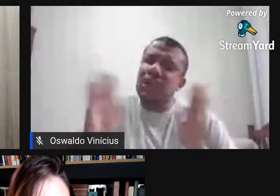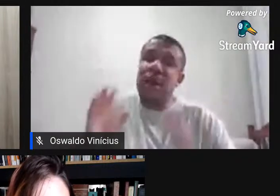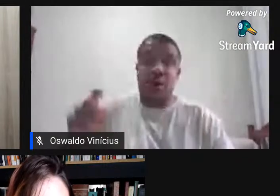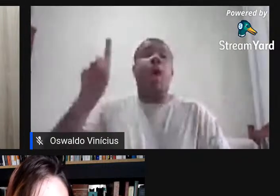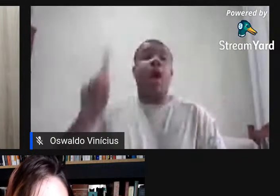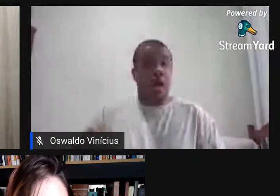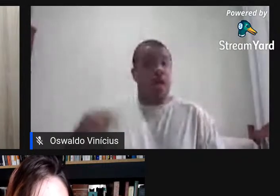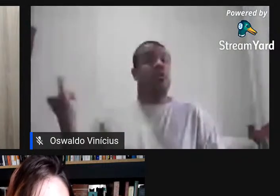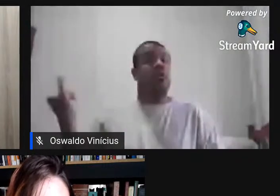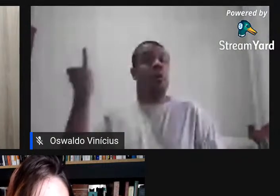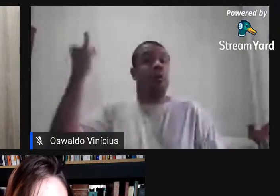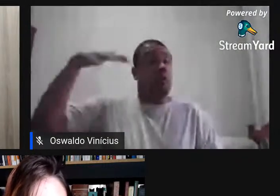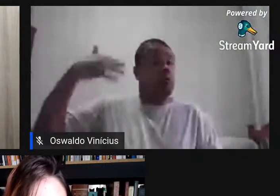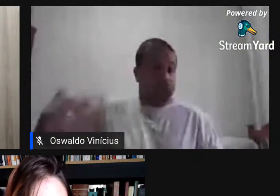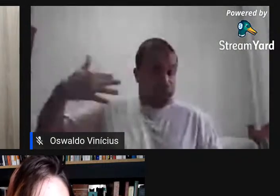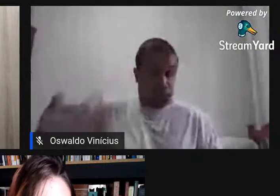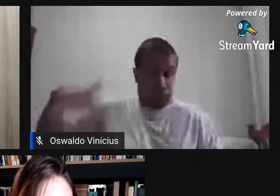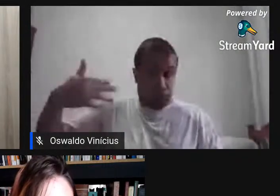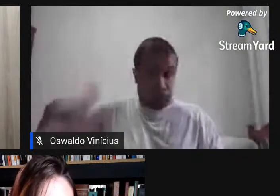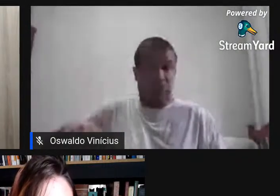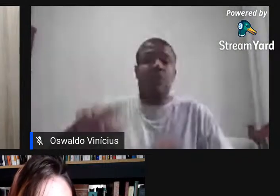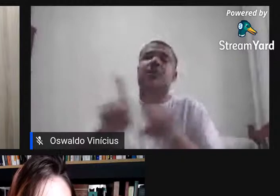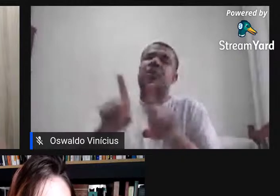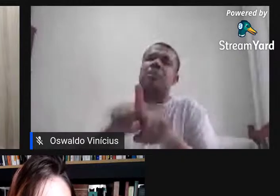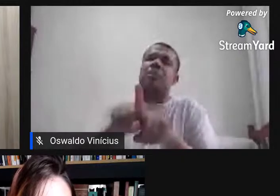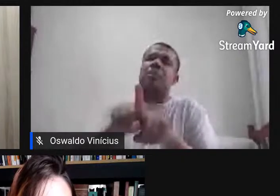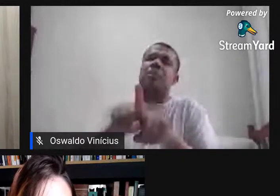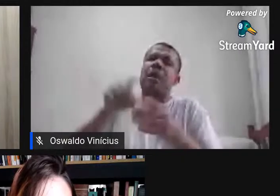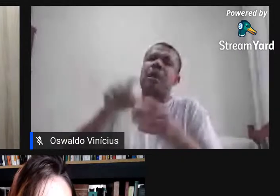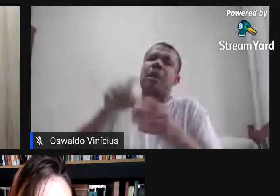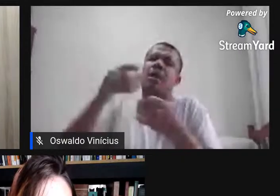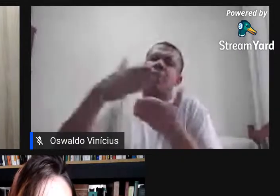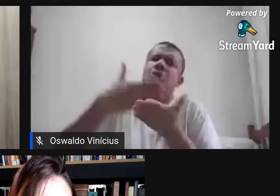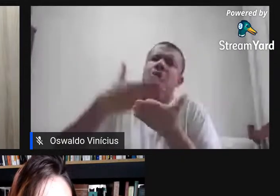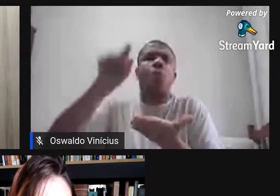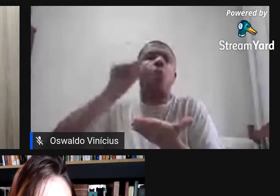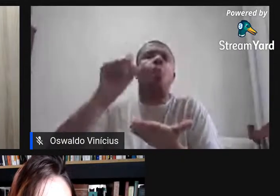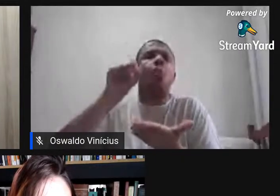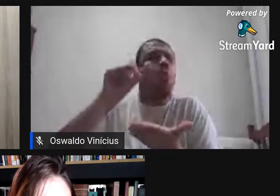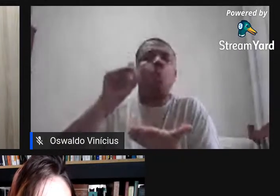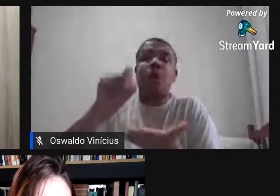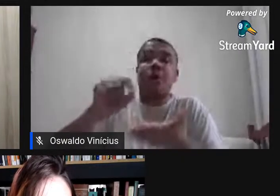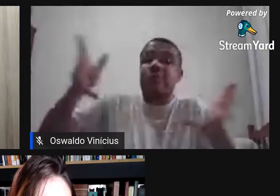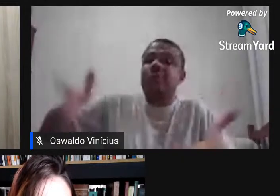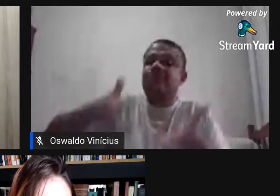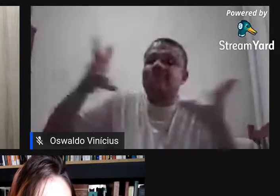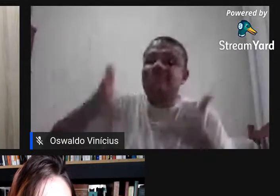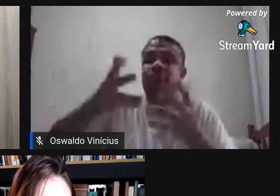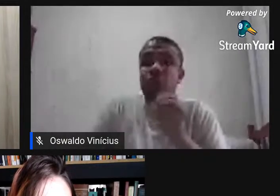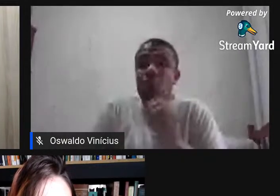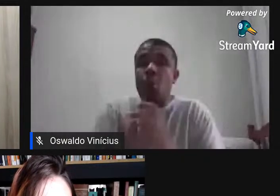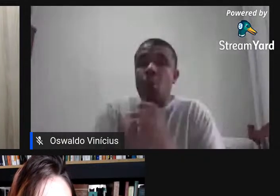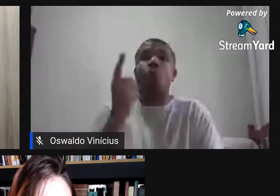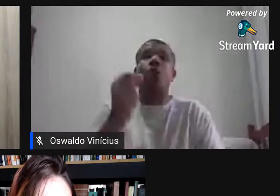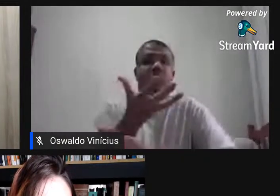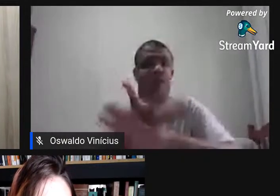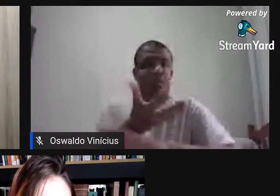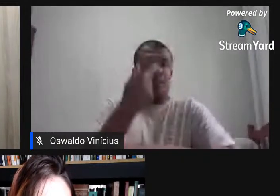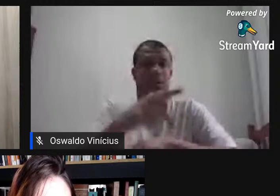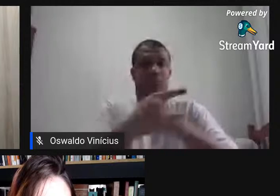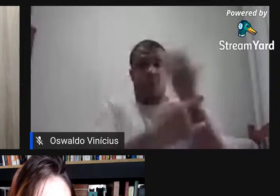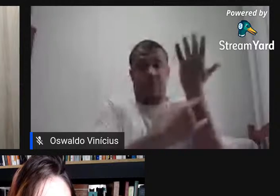e tudo mais. Então, a partir dessa, desse incentivo dele, foi criada uma disciplina na UFMG